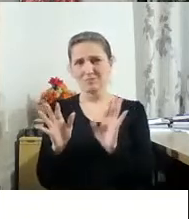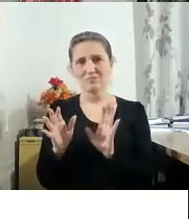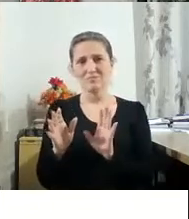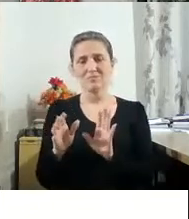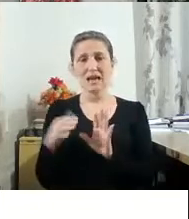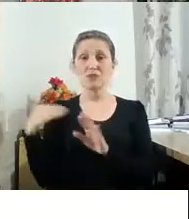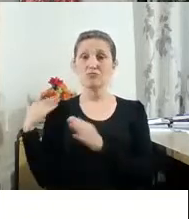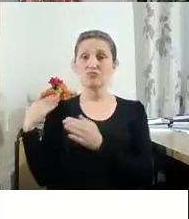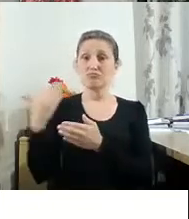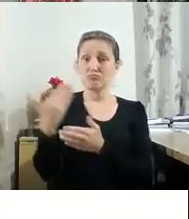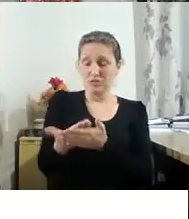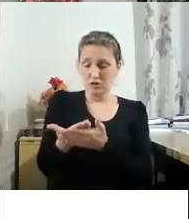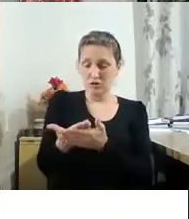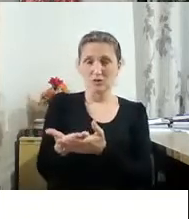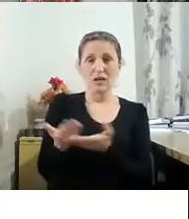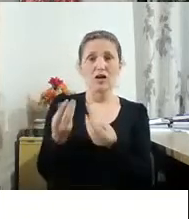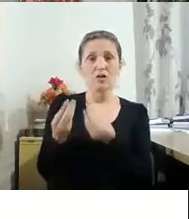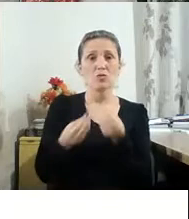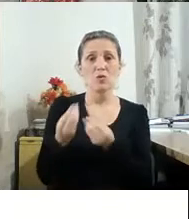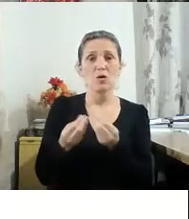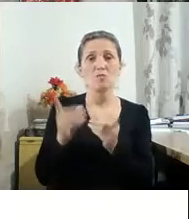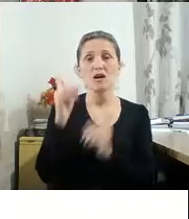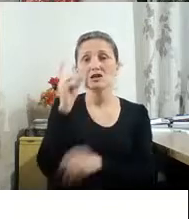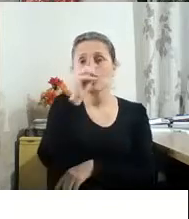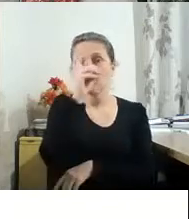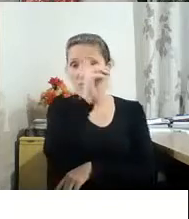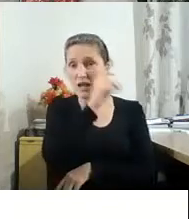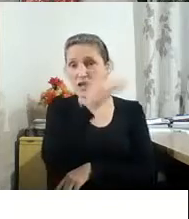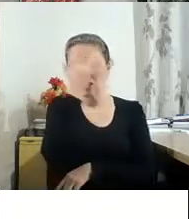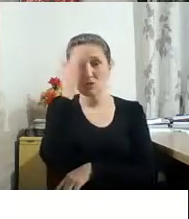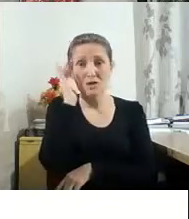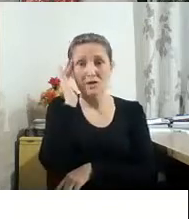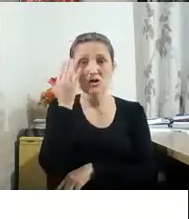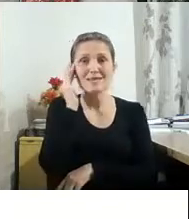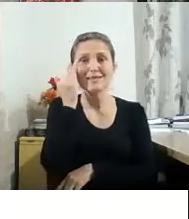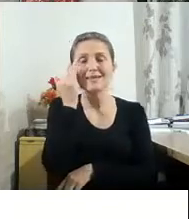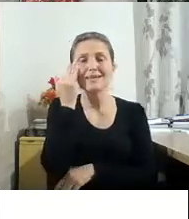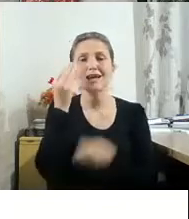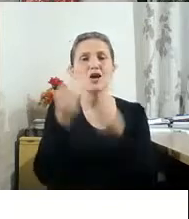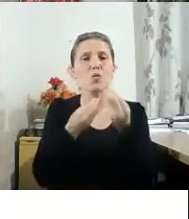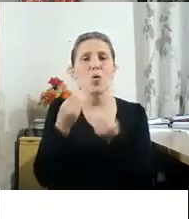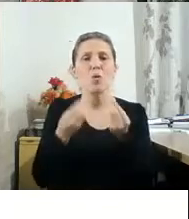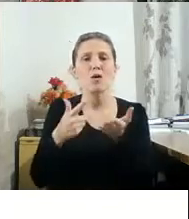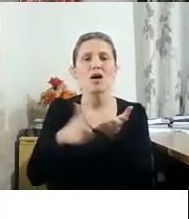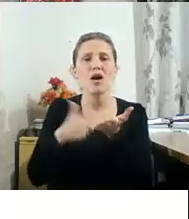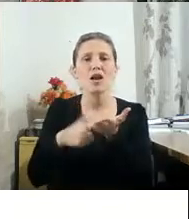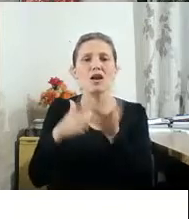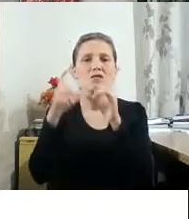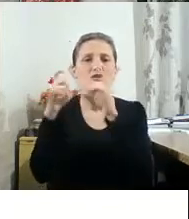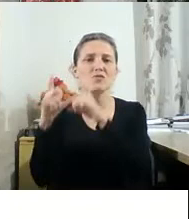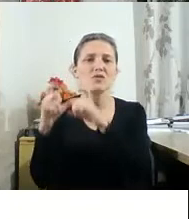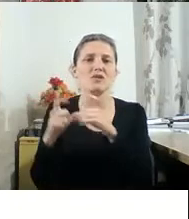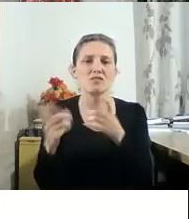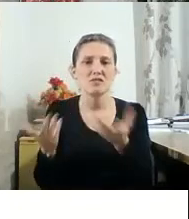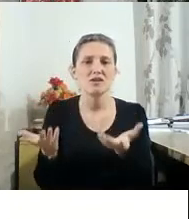transportar na palavra essa dificuldade que representa esse hiato